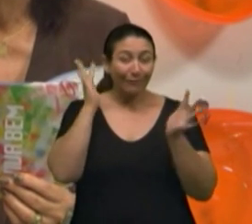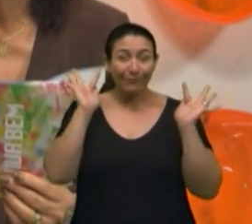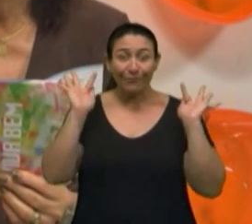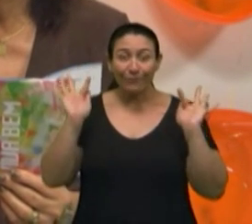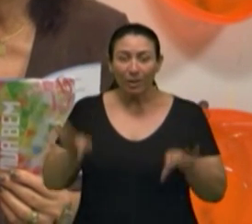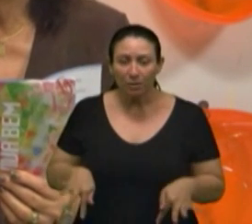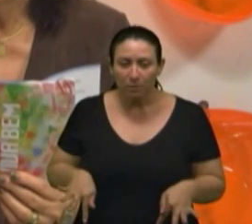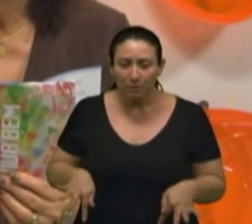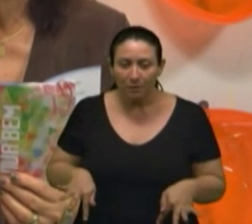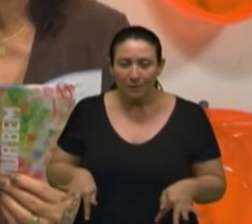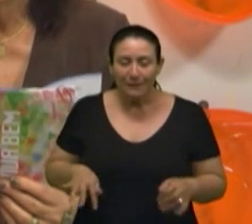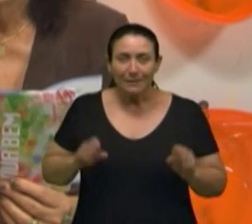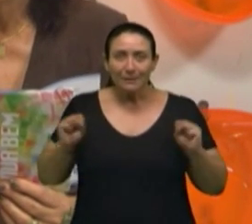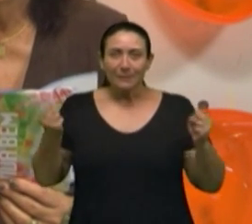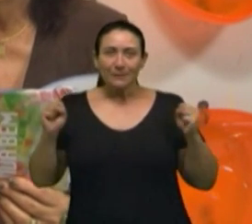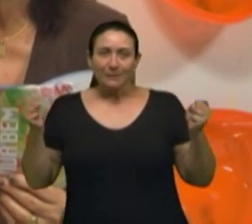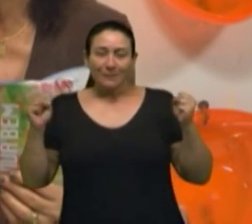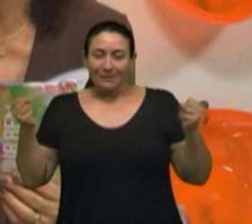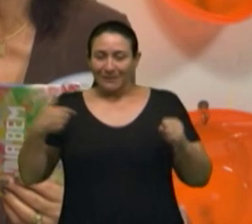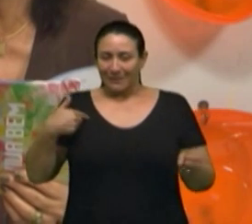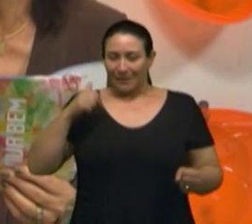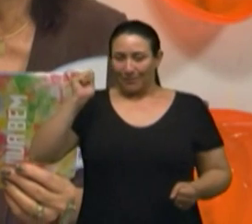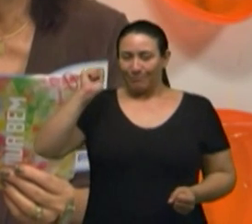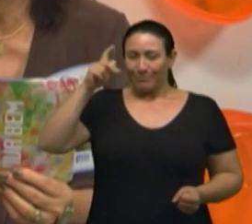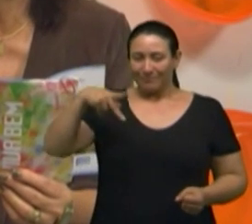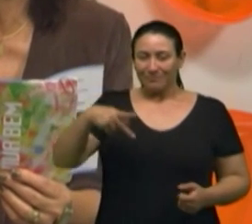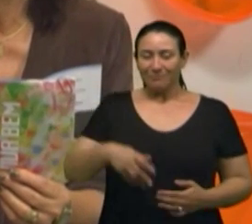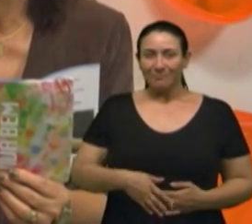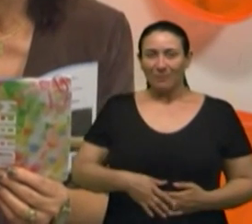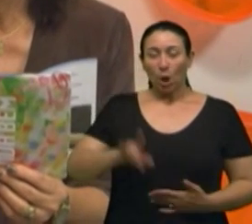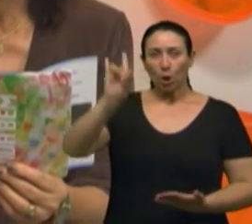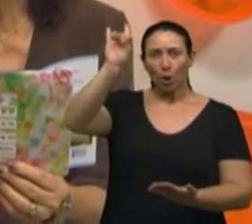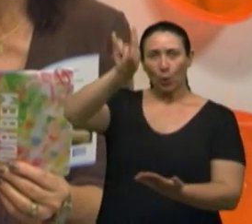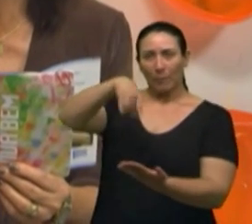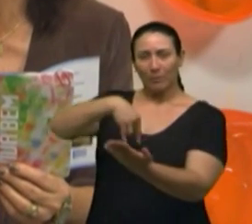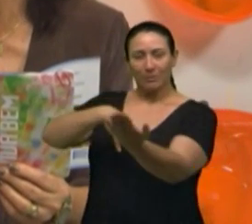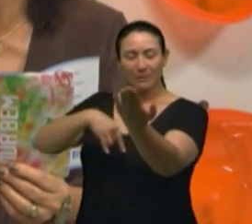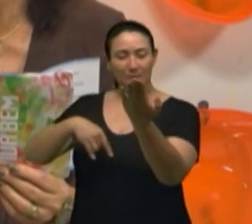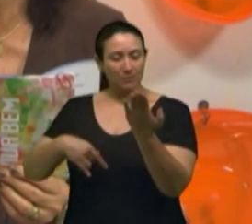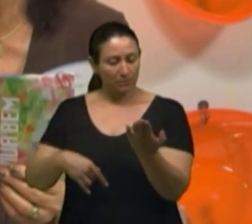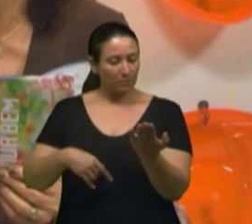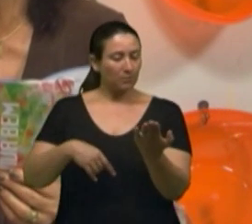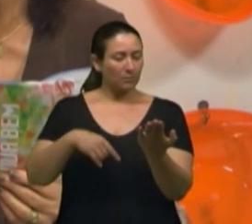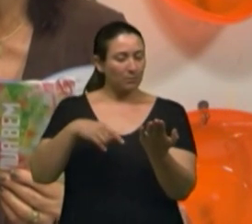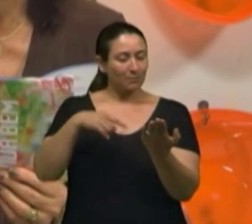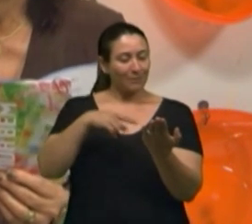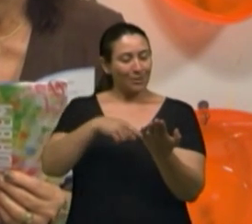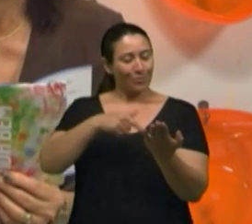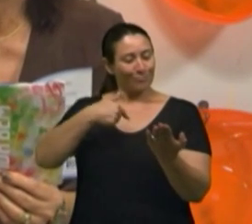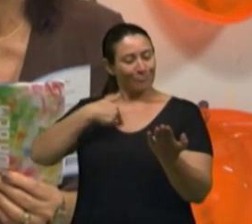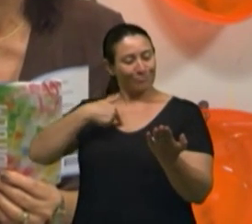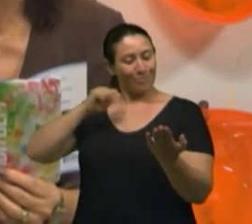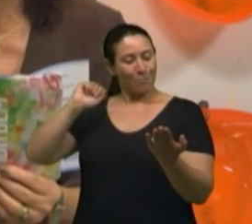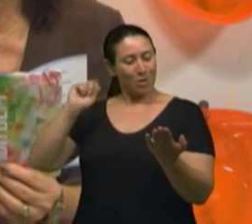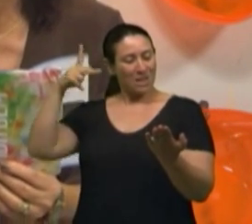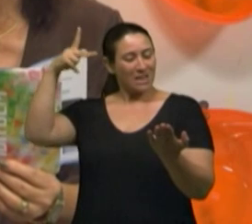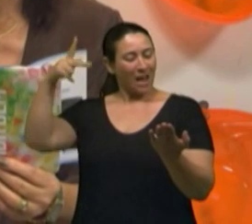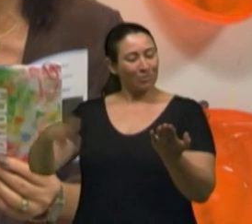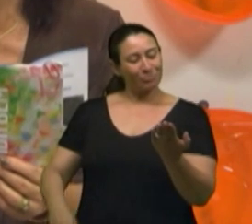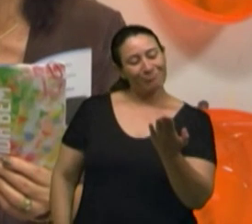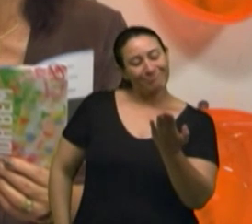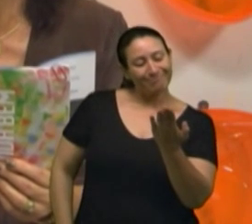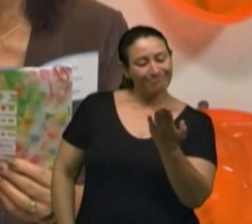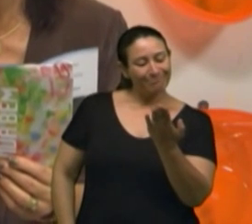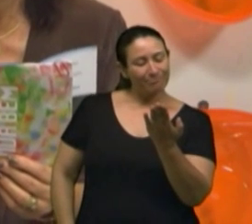tempo, está empolgado com o INSS e vem o documento. Ah, estou aposentado. Vocês